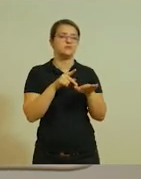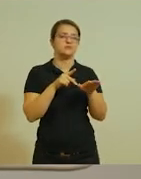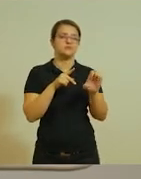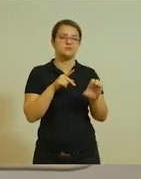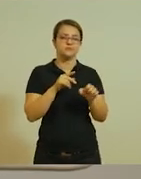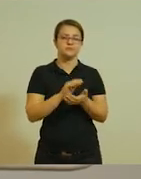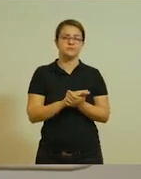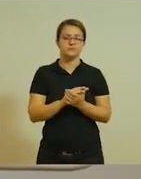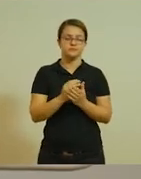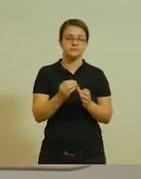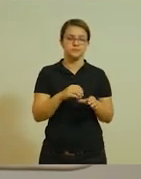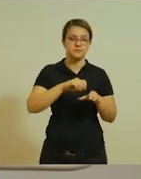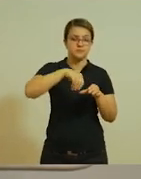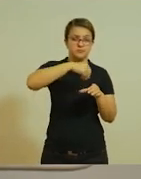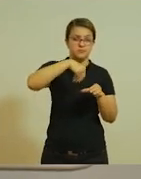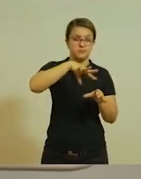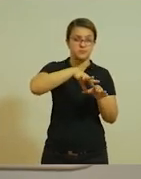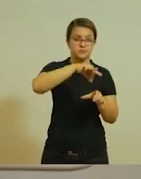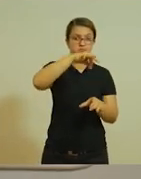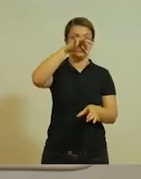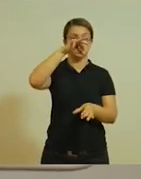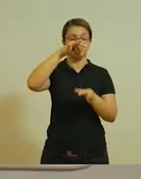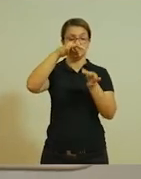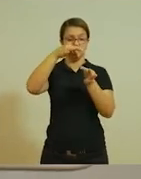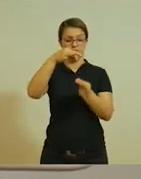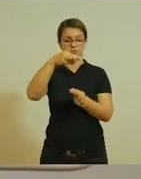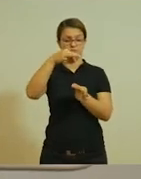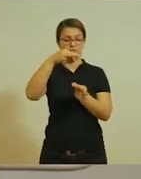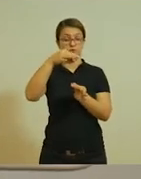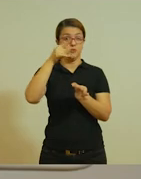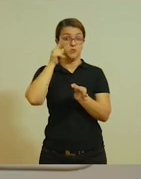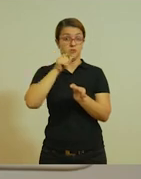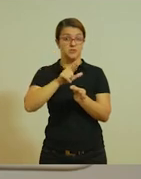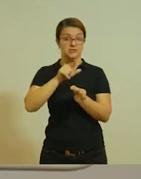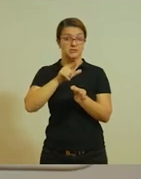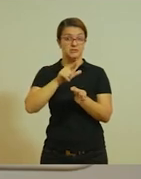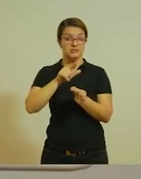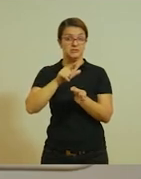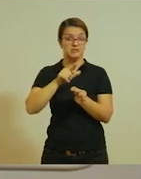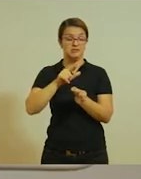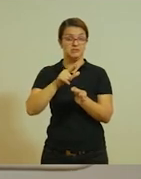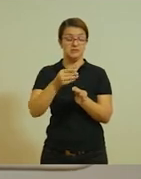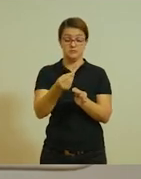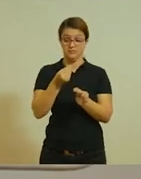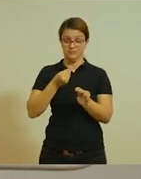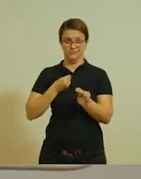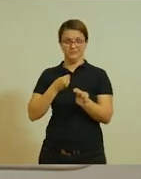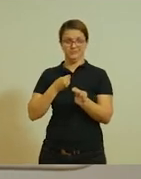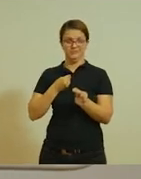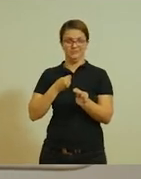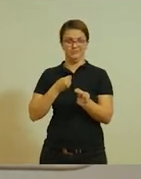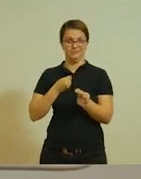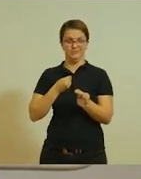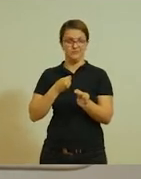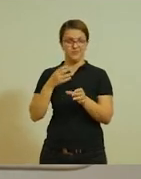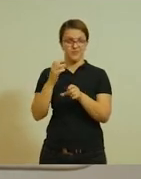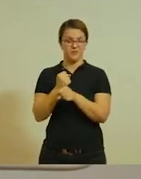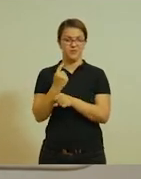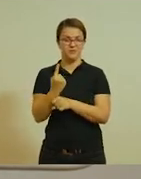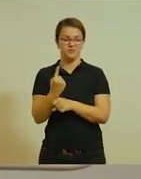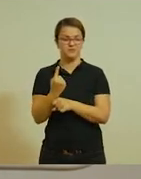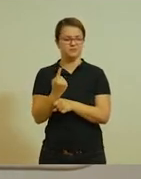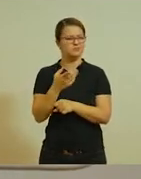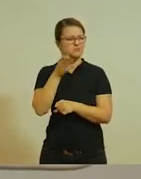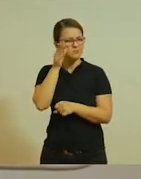retirar uma de dentro do saquinho e se acertar, vocês ficam com ela e ganha um ponto.